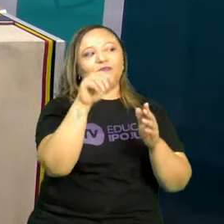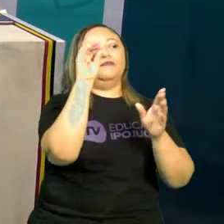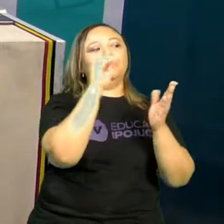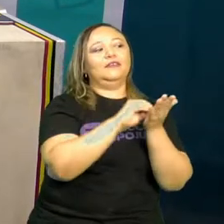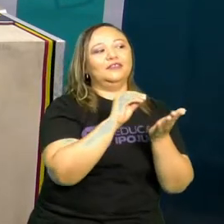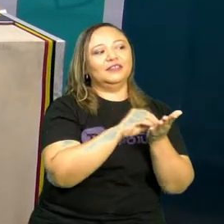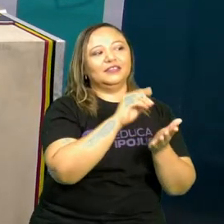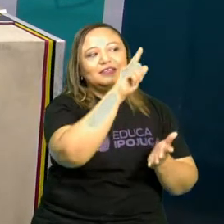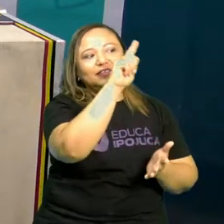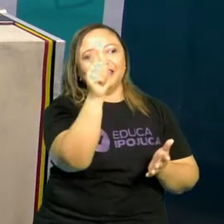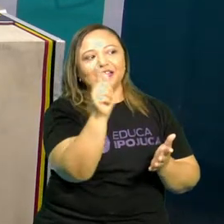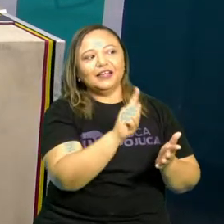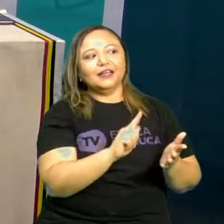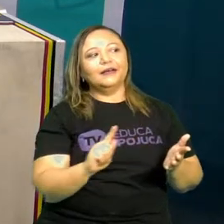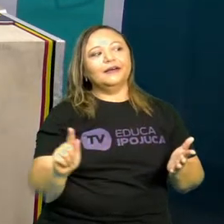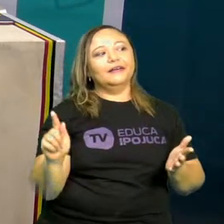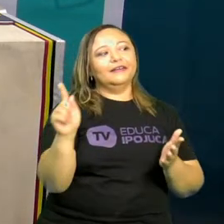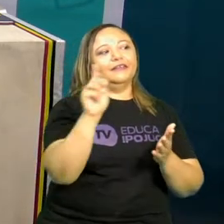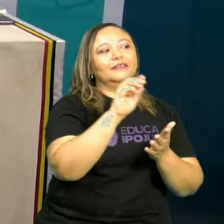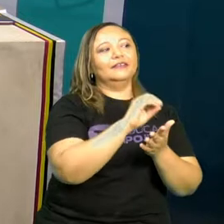Qual é a letra do seu nome?